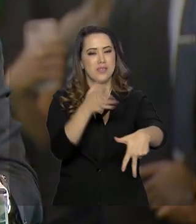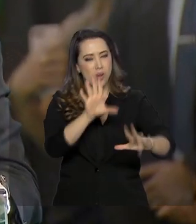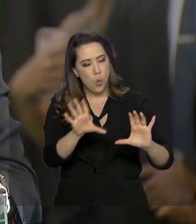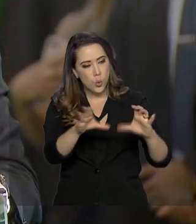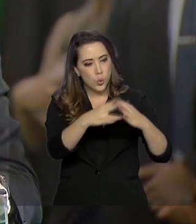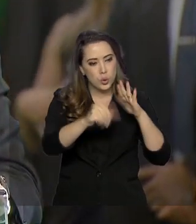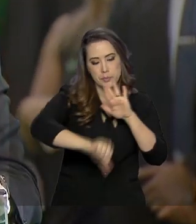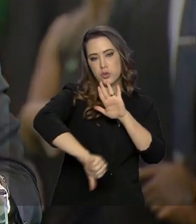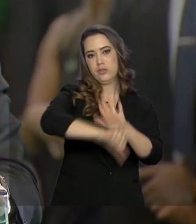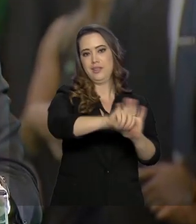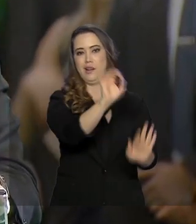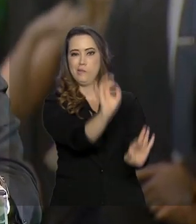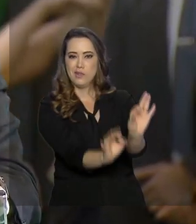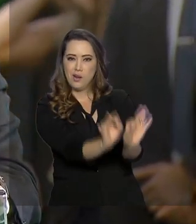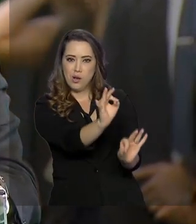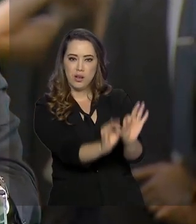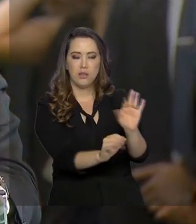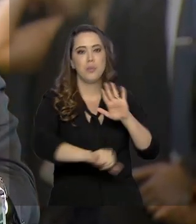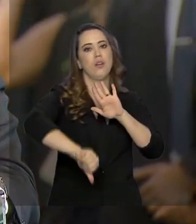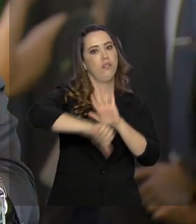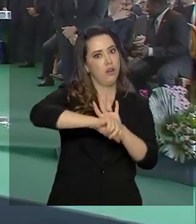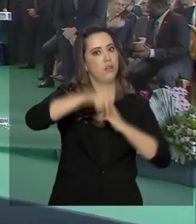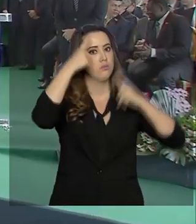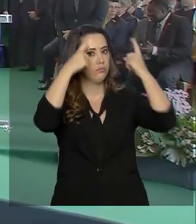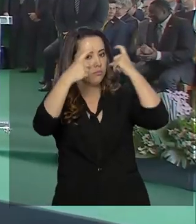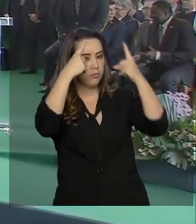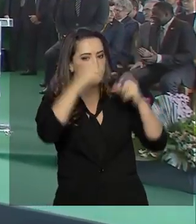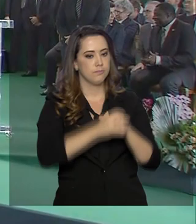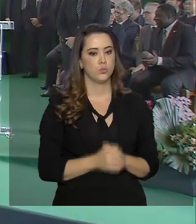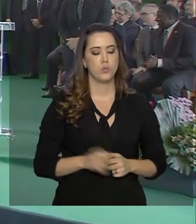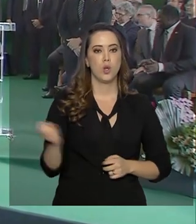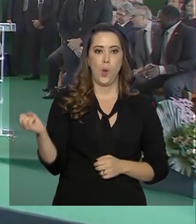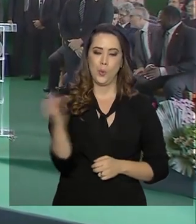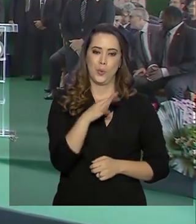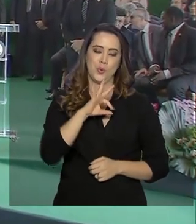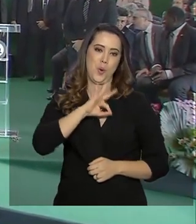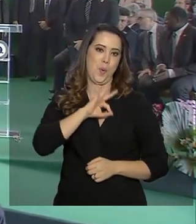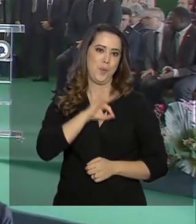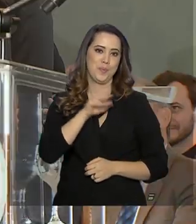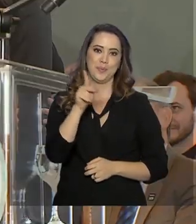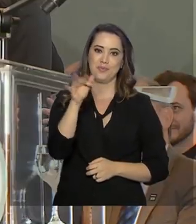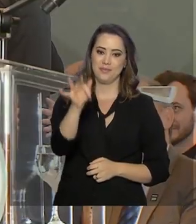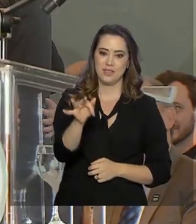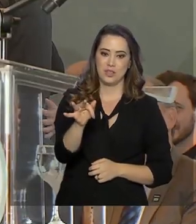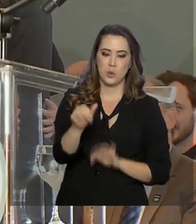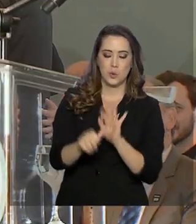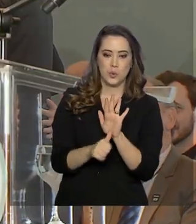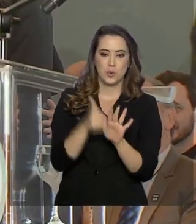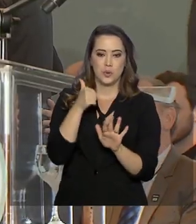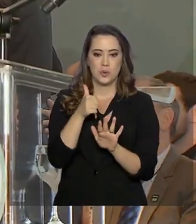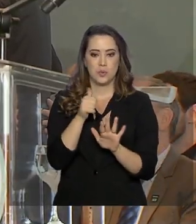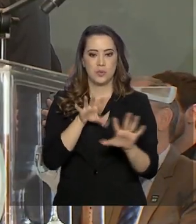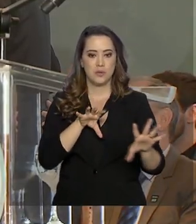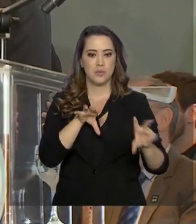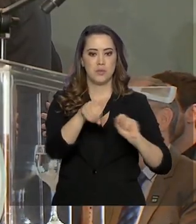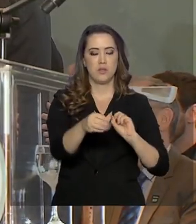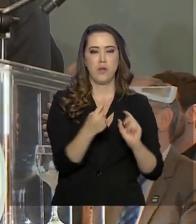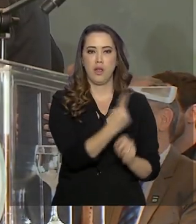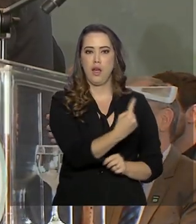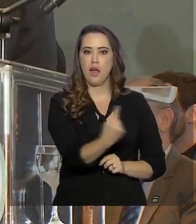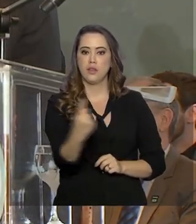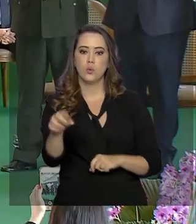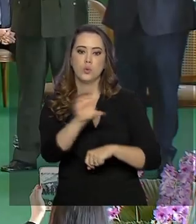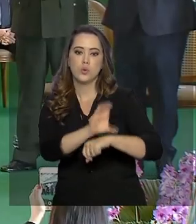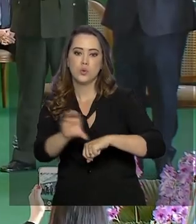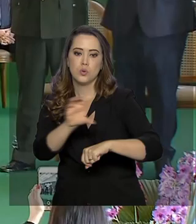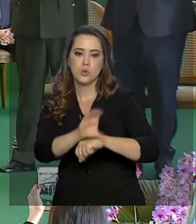organizado e contra a criminalidade violenta. Entre os novos policiais federais, os primeiros colocados em cada um